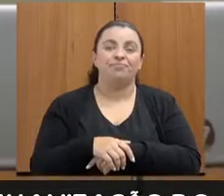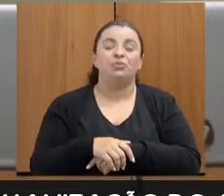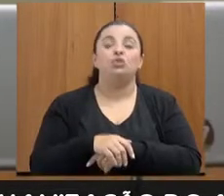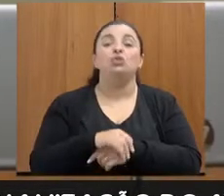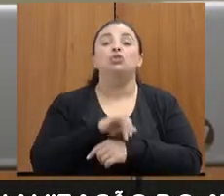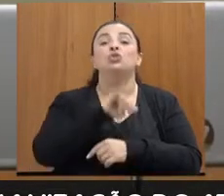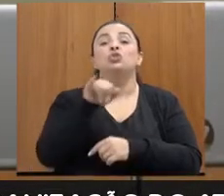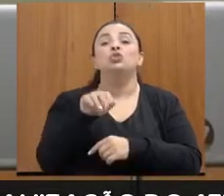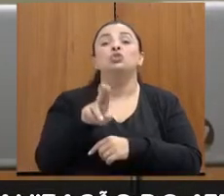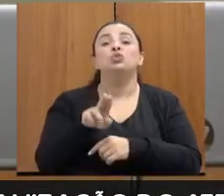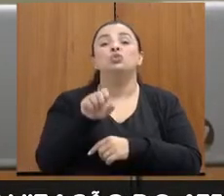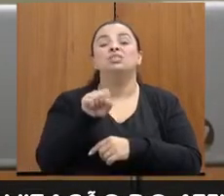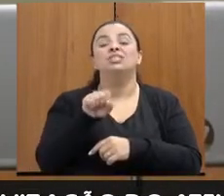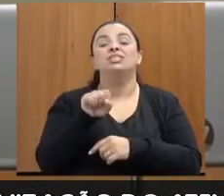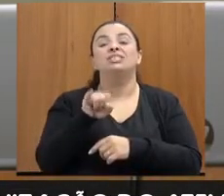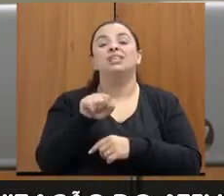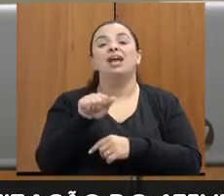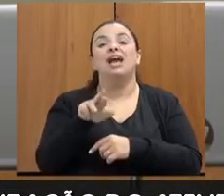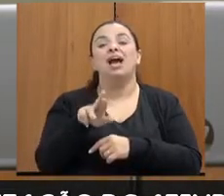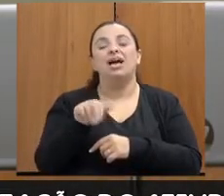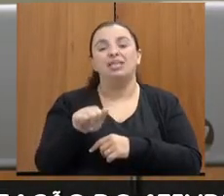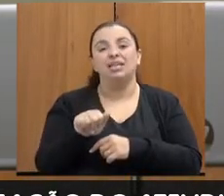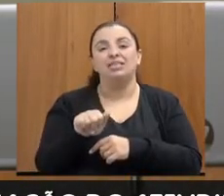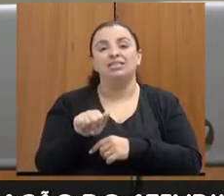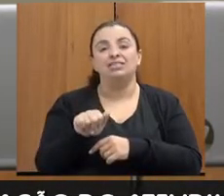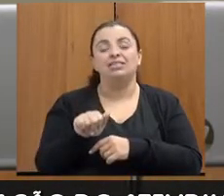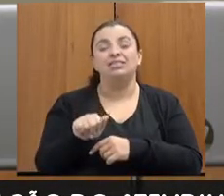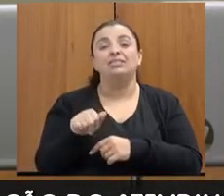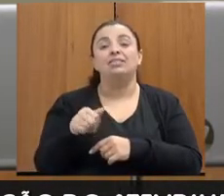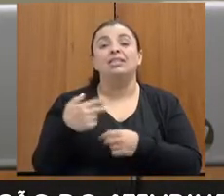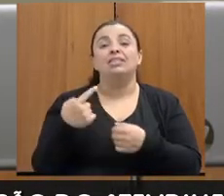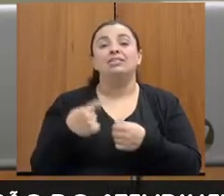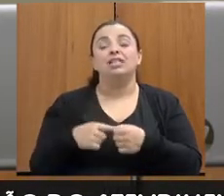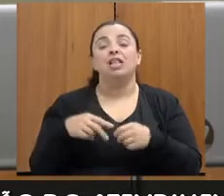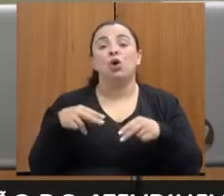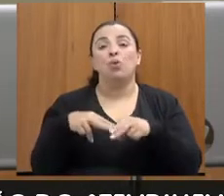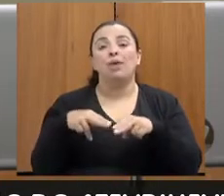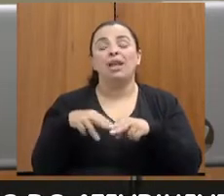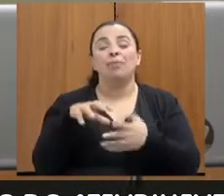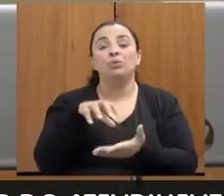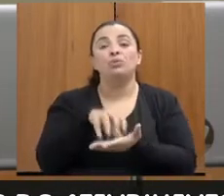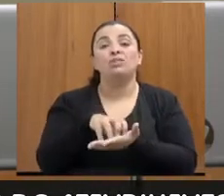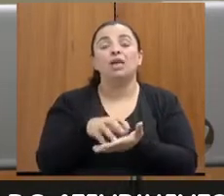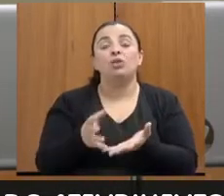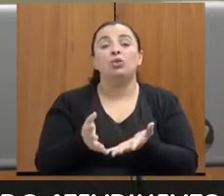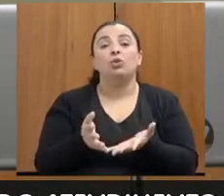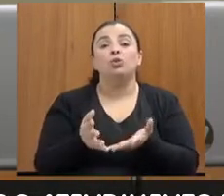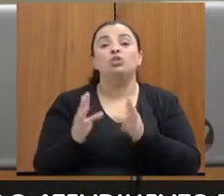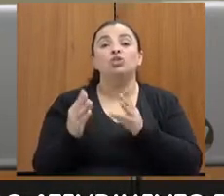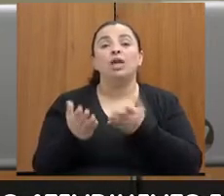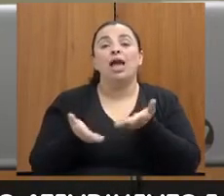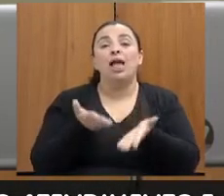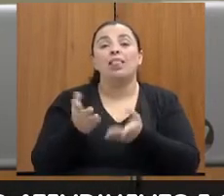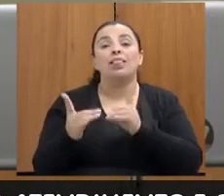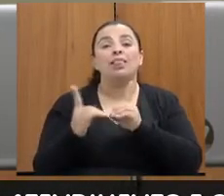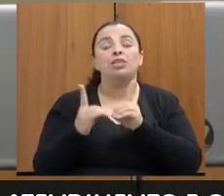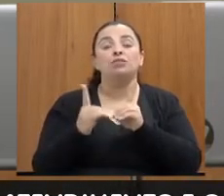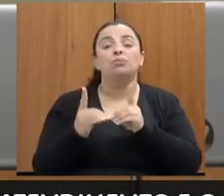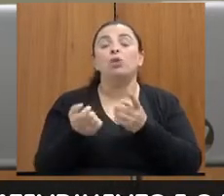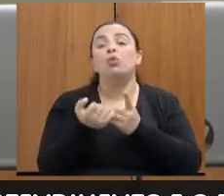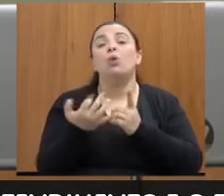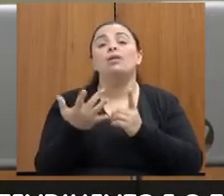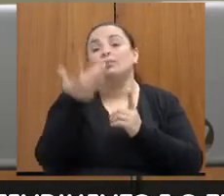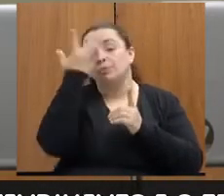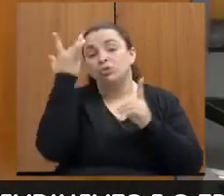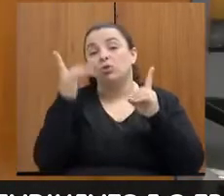Júciara, aí em Uberaba, no centro de atendimento, quantas pessoas atendendo e quantas são mulheres?